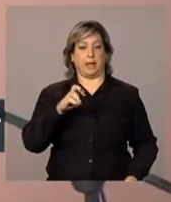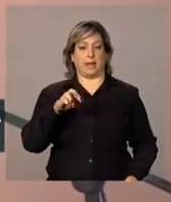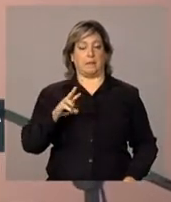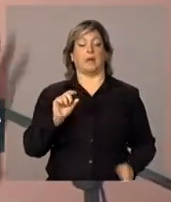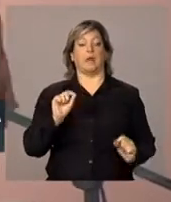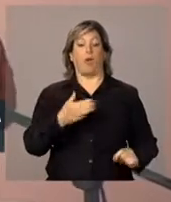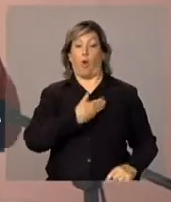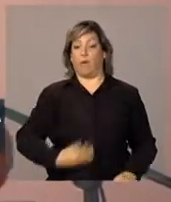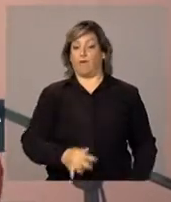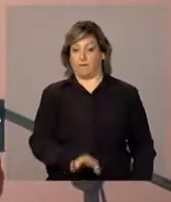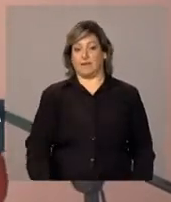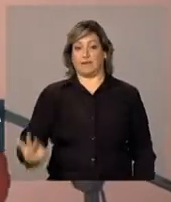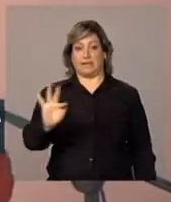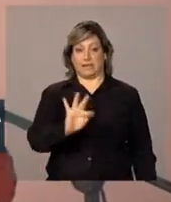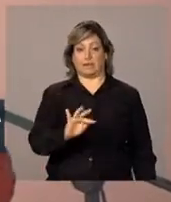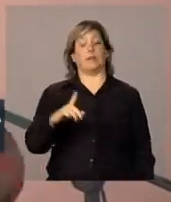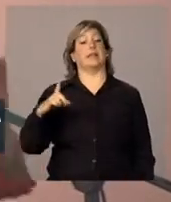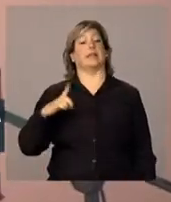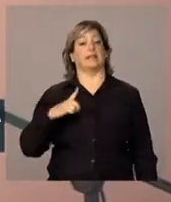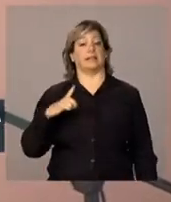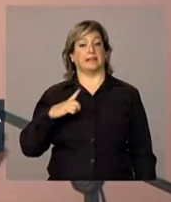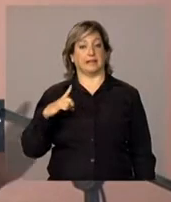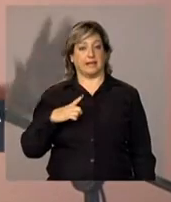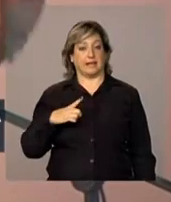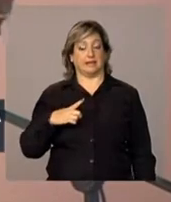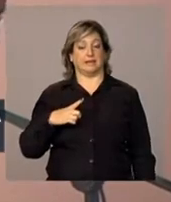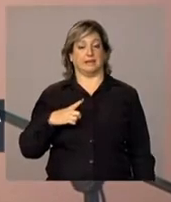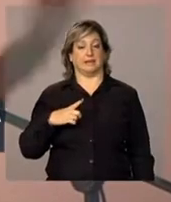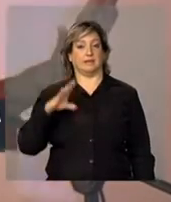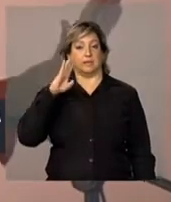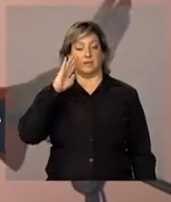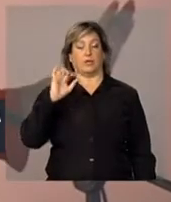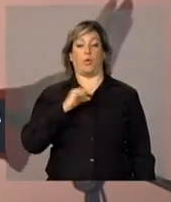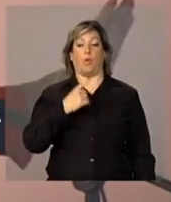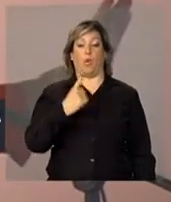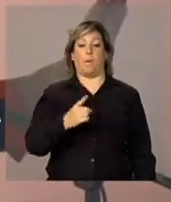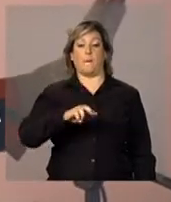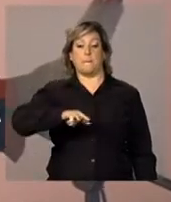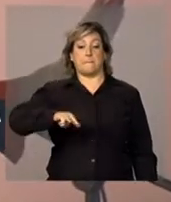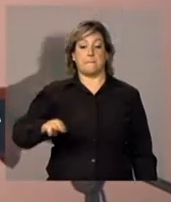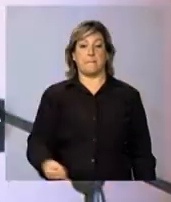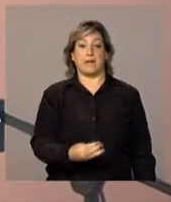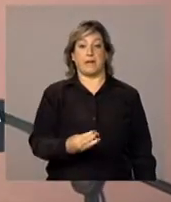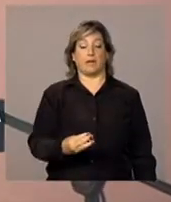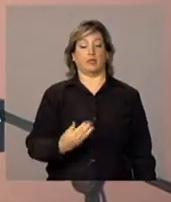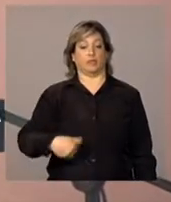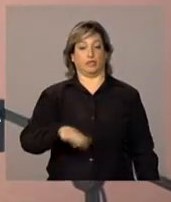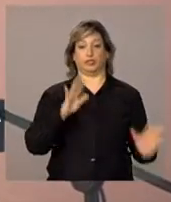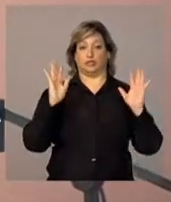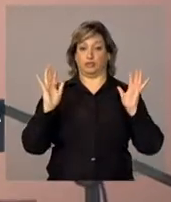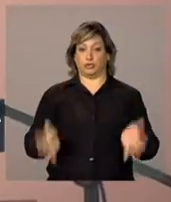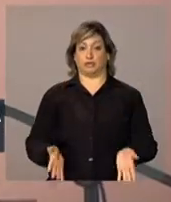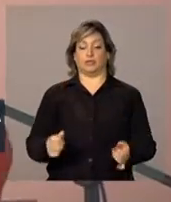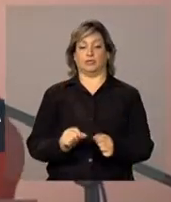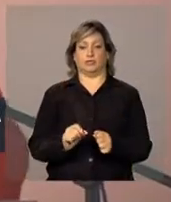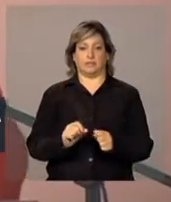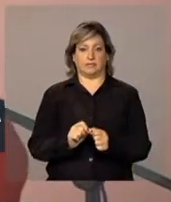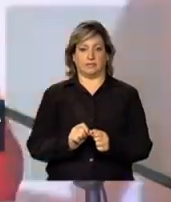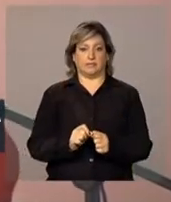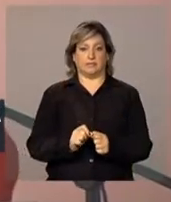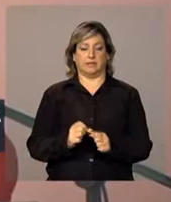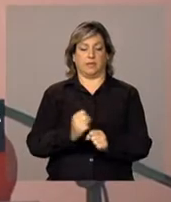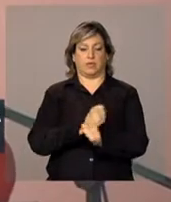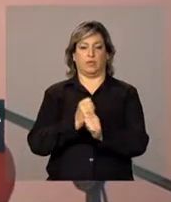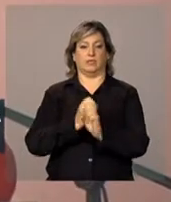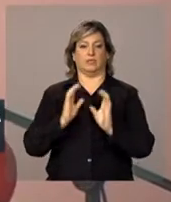federal tem, além dos 1 milhão que nós já construímos, do 1